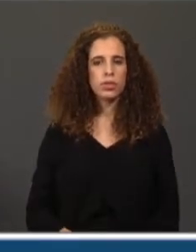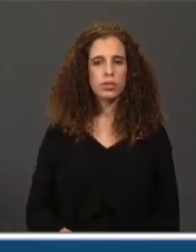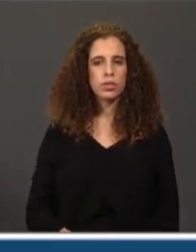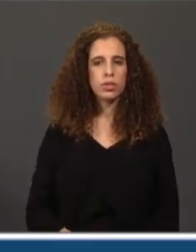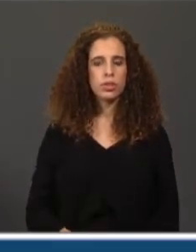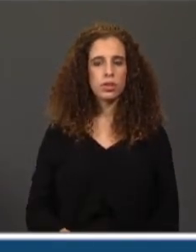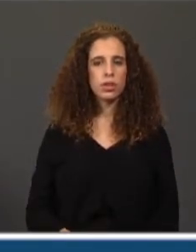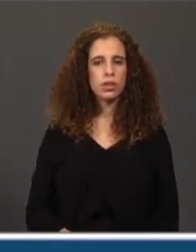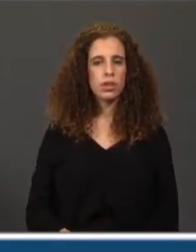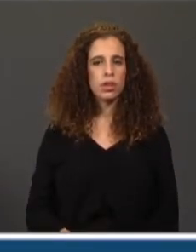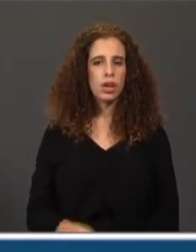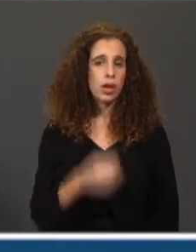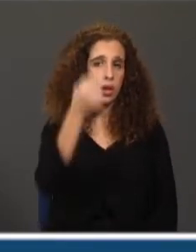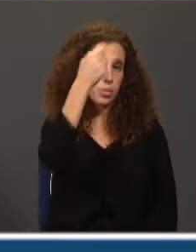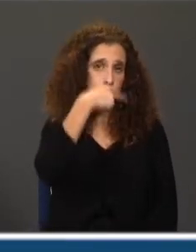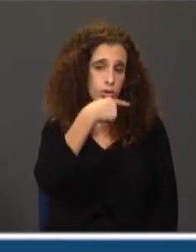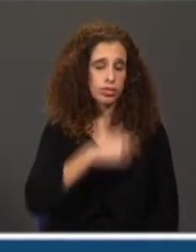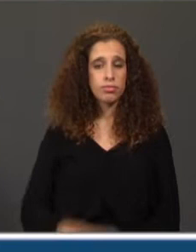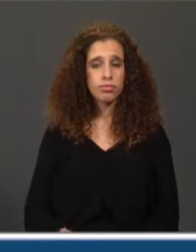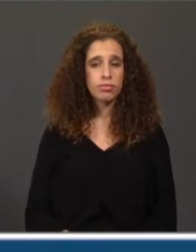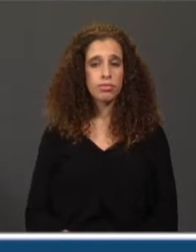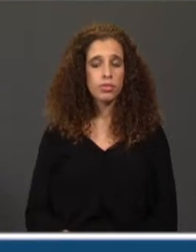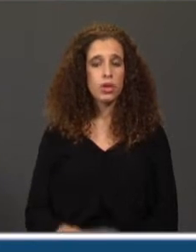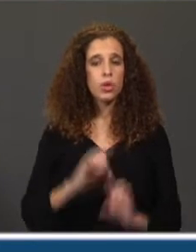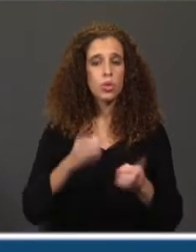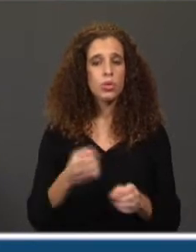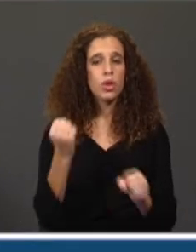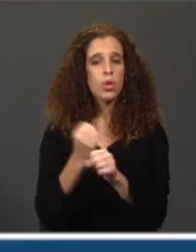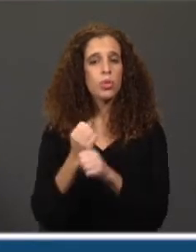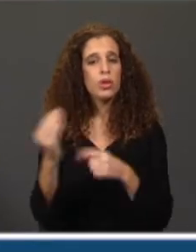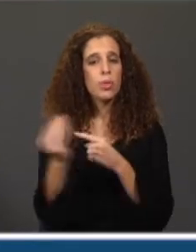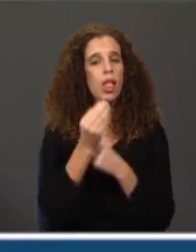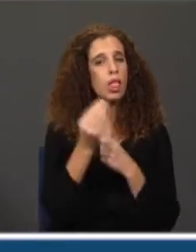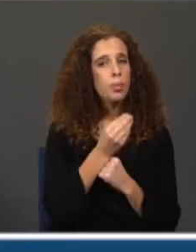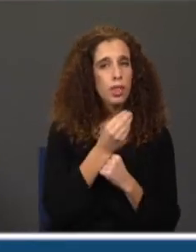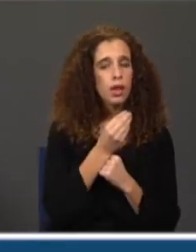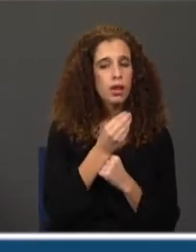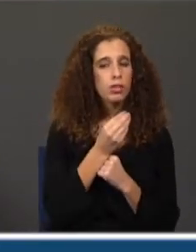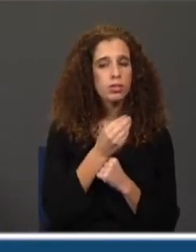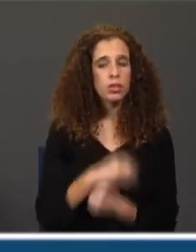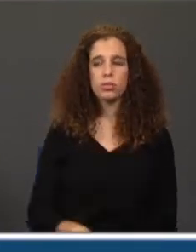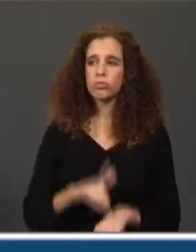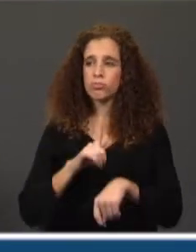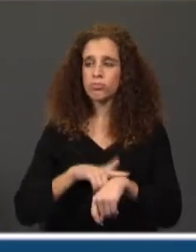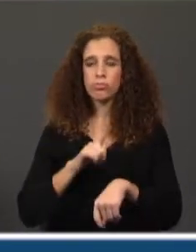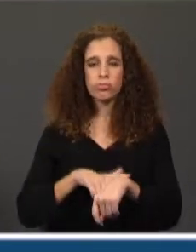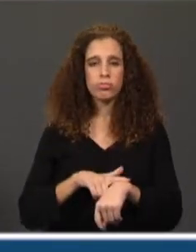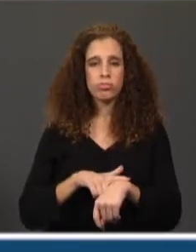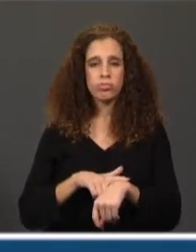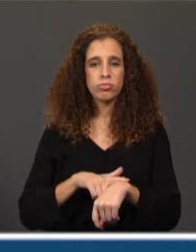Bom, é tão uma história, não é? Elas começaram como um trabalho alimentar, numa altura em que